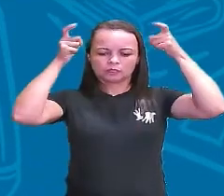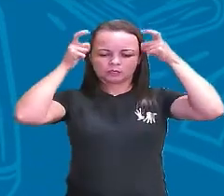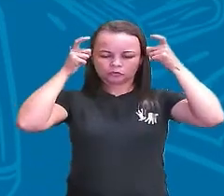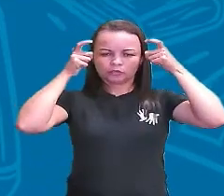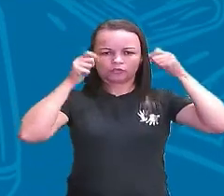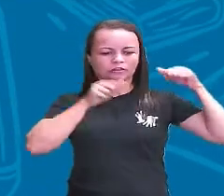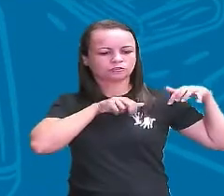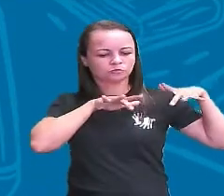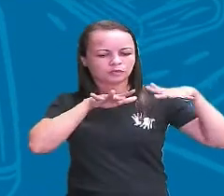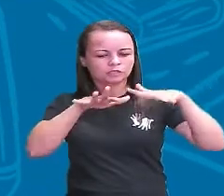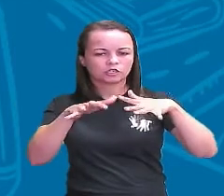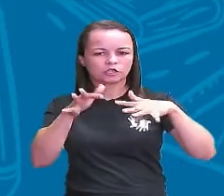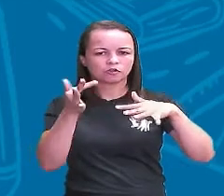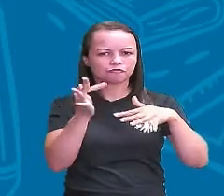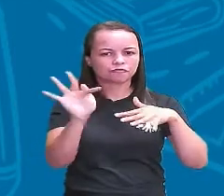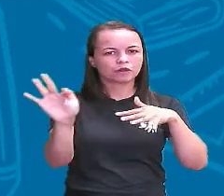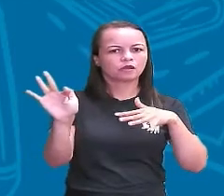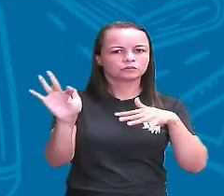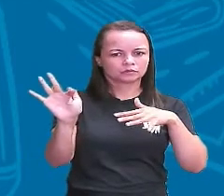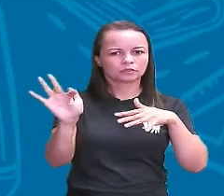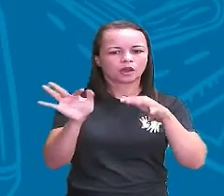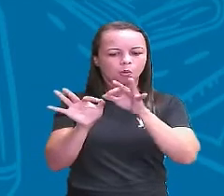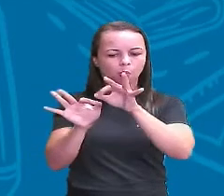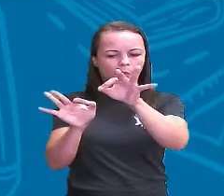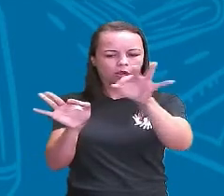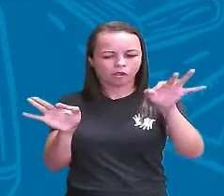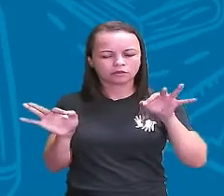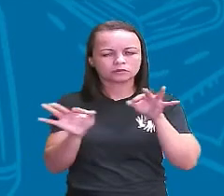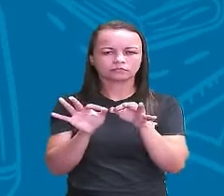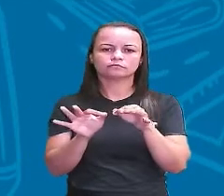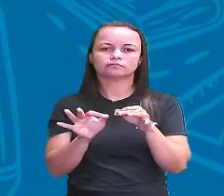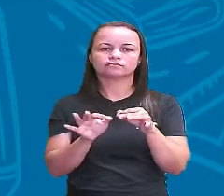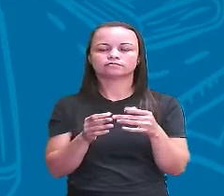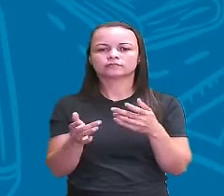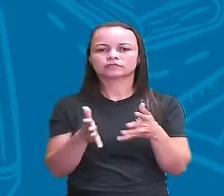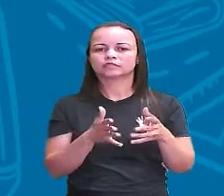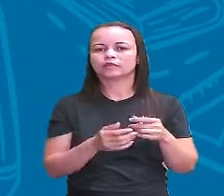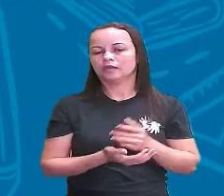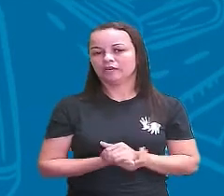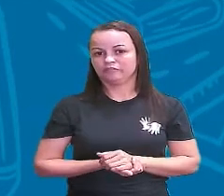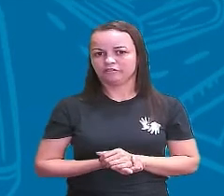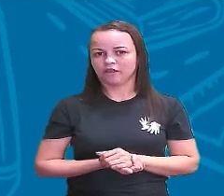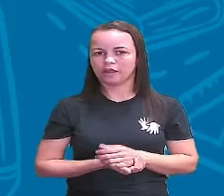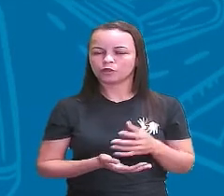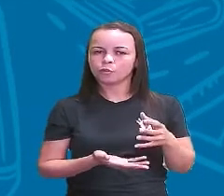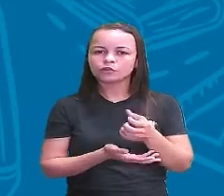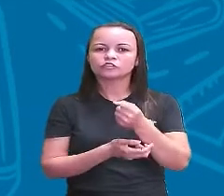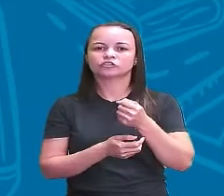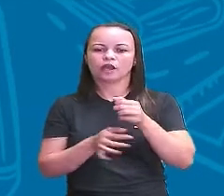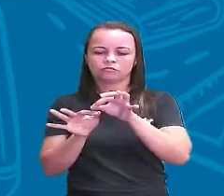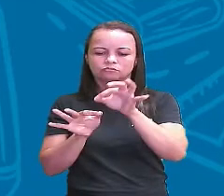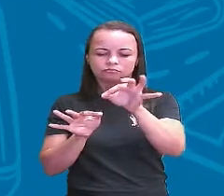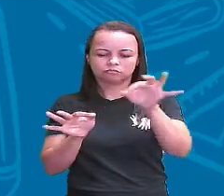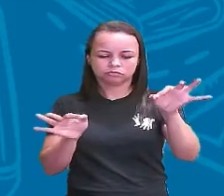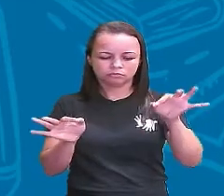França ele vai pessoal fazer o que conquistar os territórios aí o que que acontece